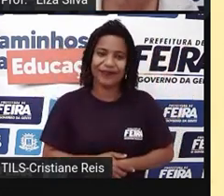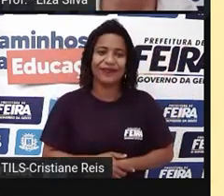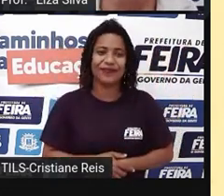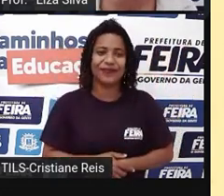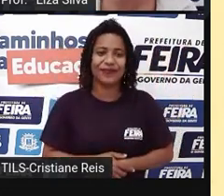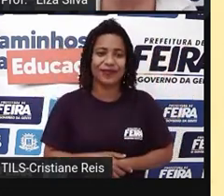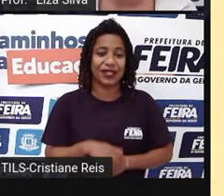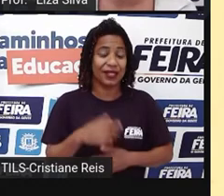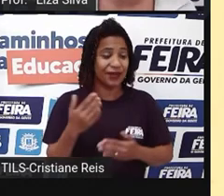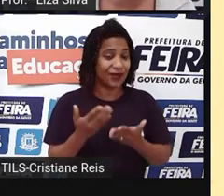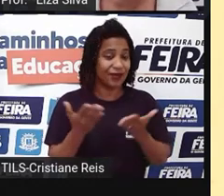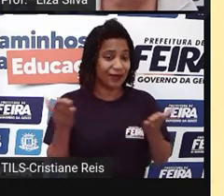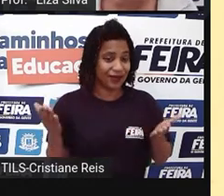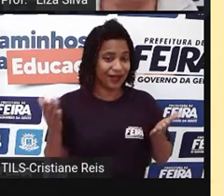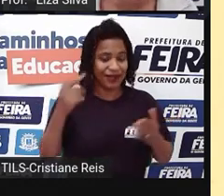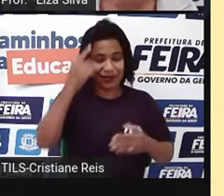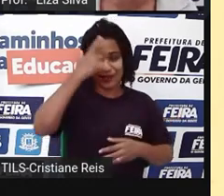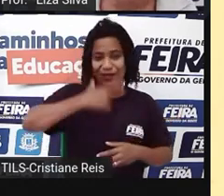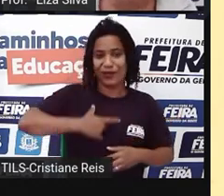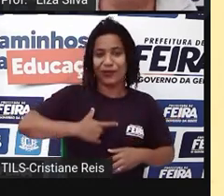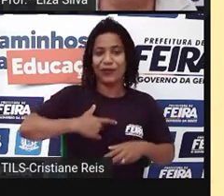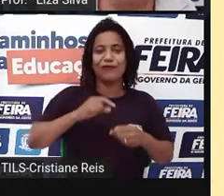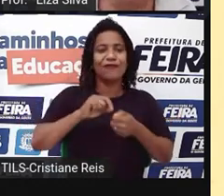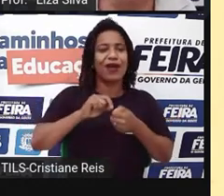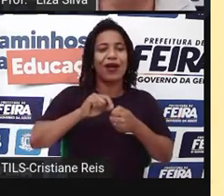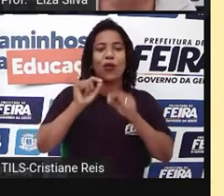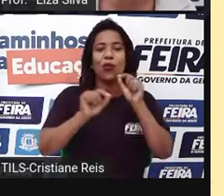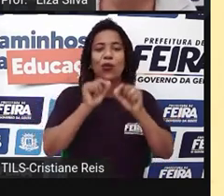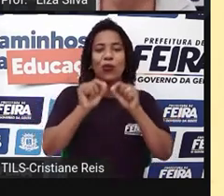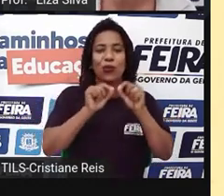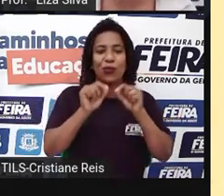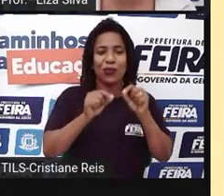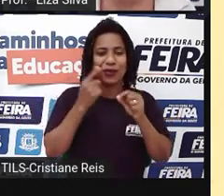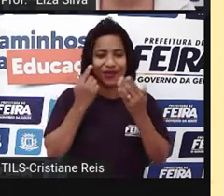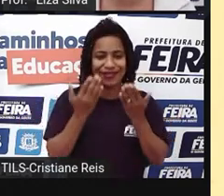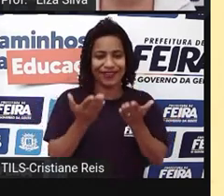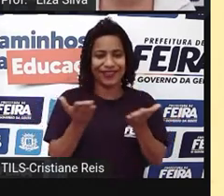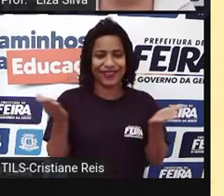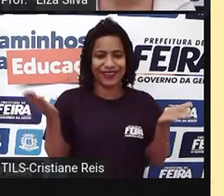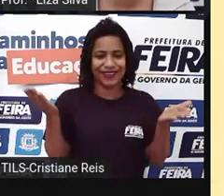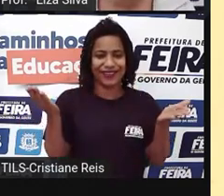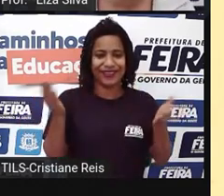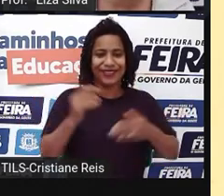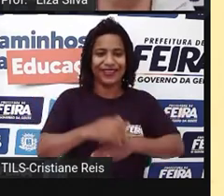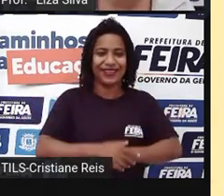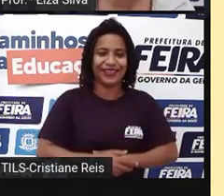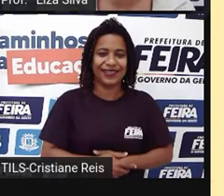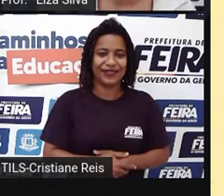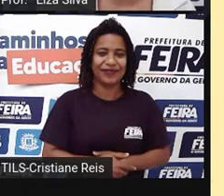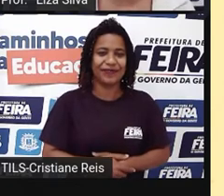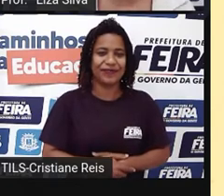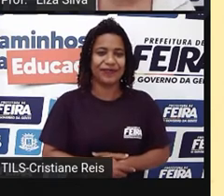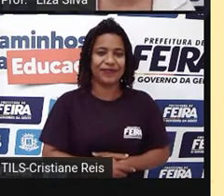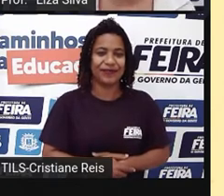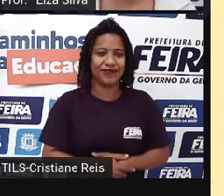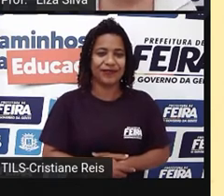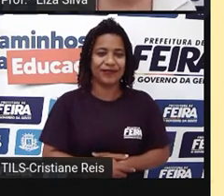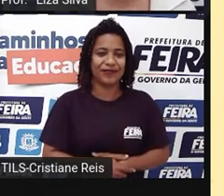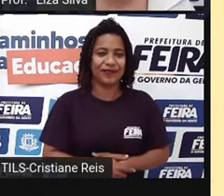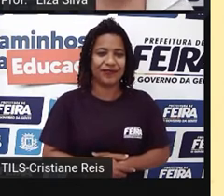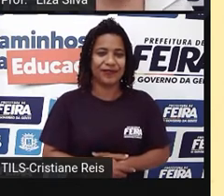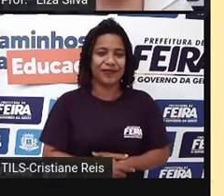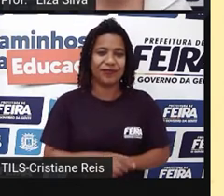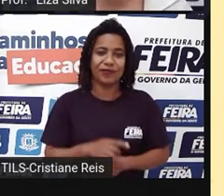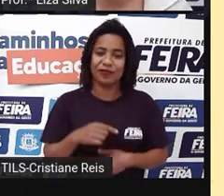Vamos escrever? I am an English teacher. Vocês colocam